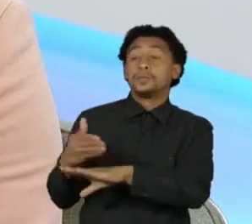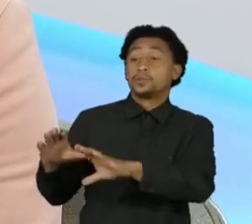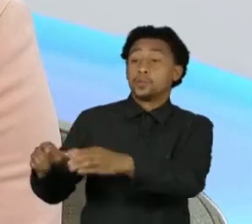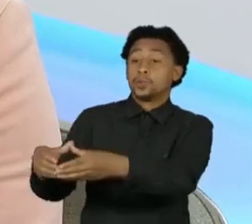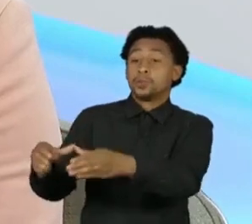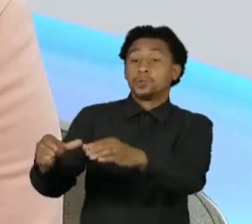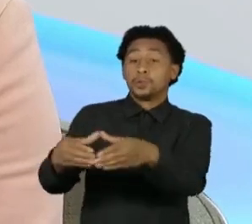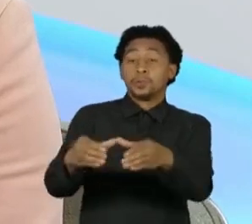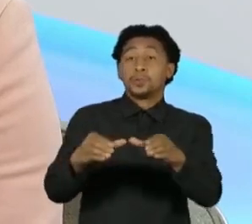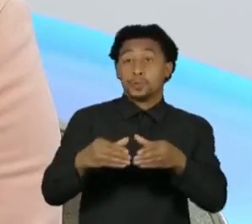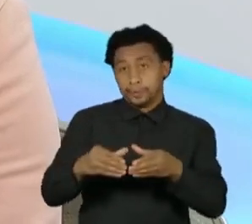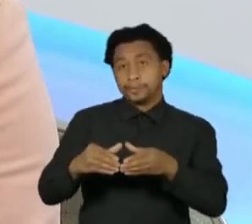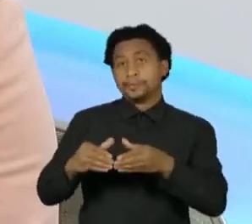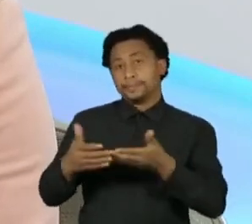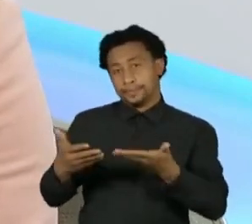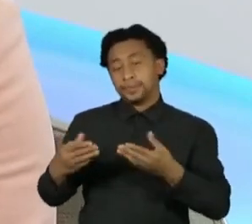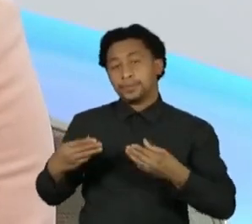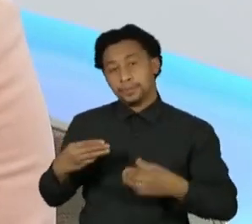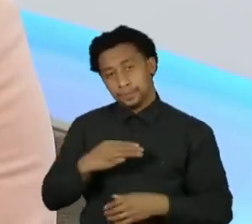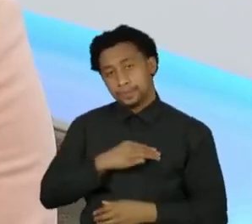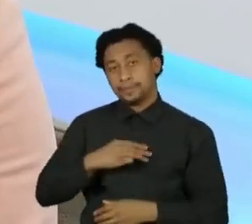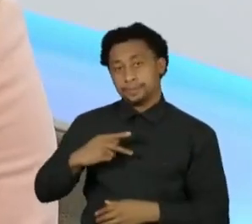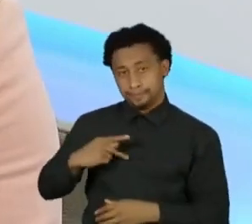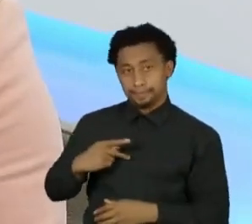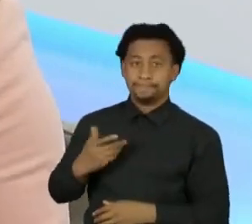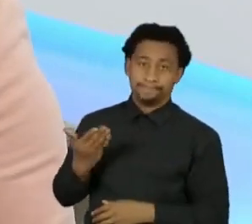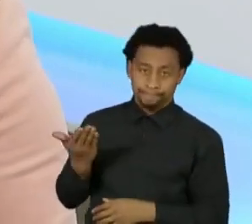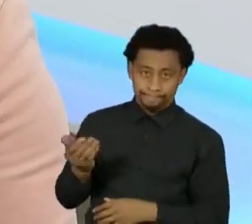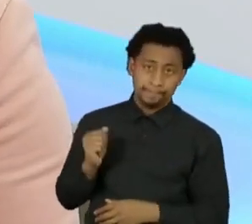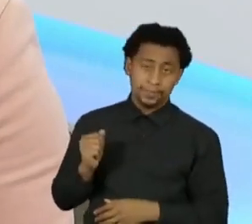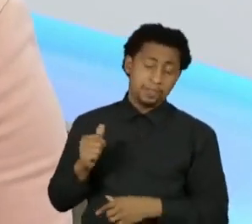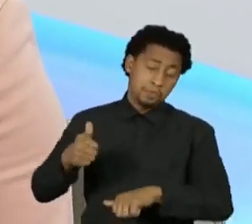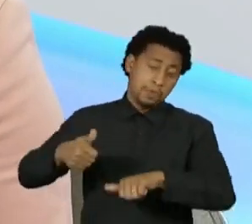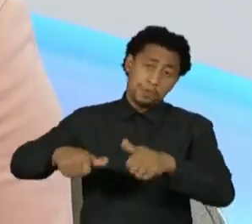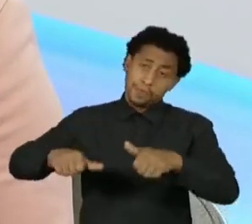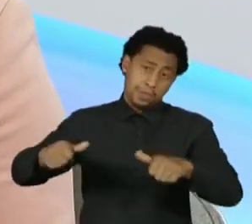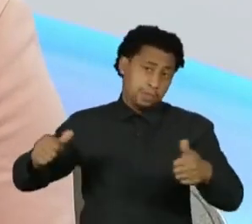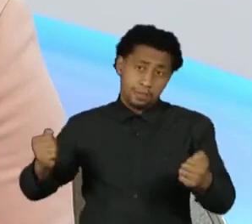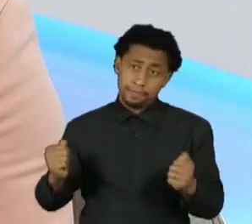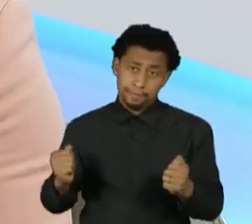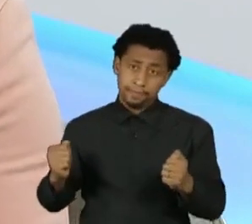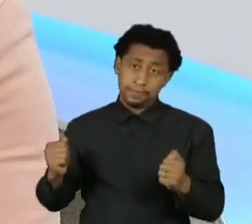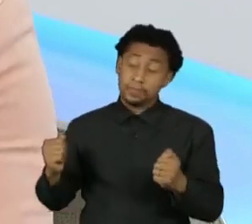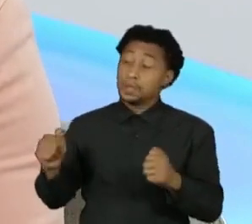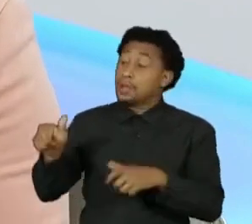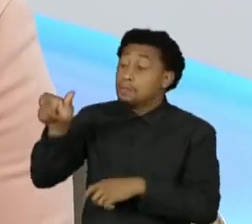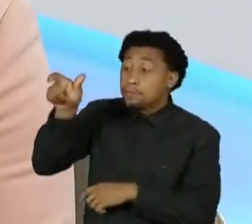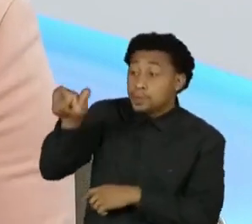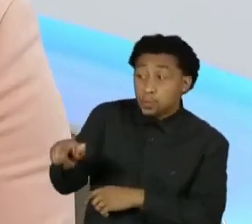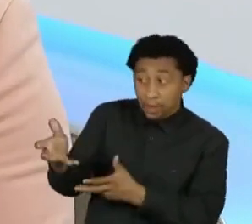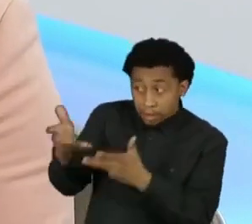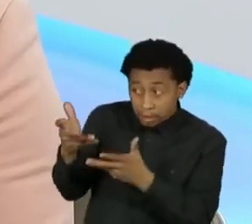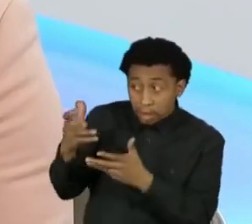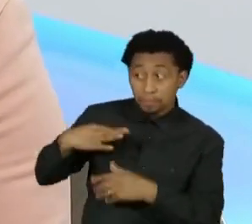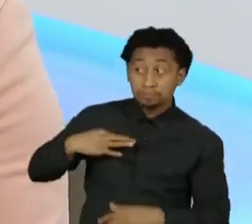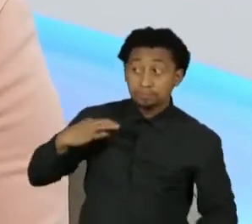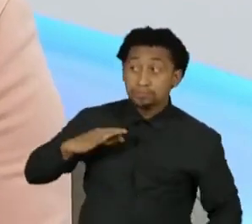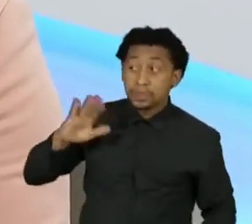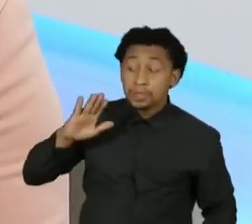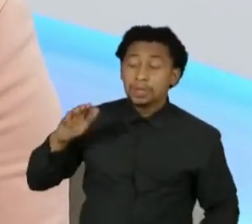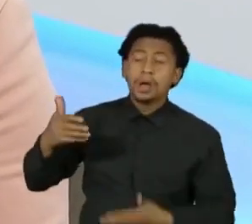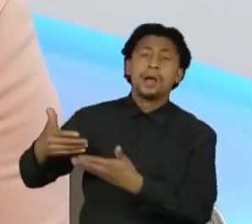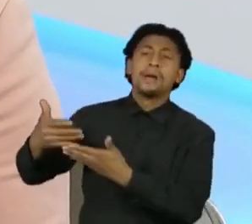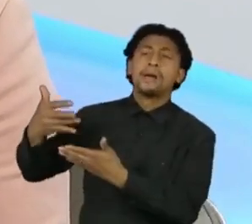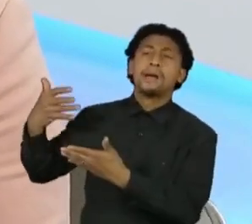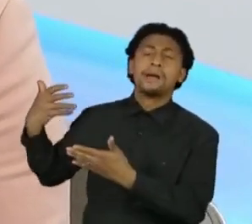do Ministério Público, que vão avaliar qual é a trajetória institucional daquele que pretende assumir esse cargo. O